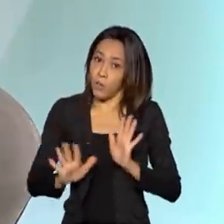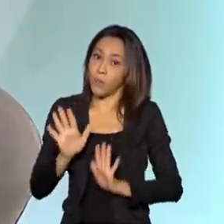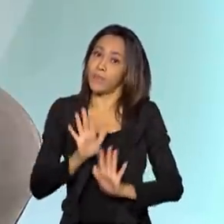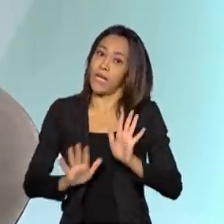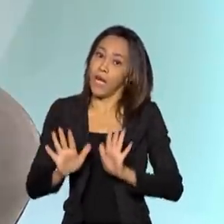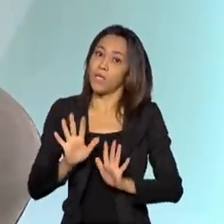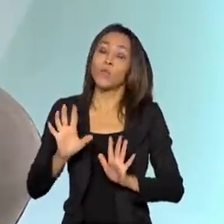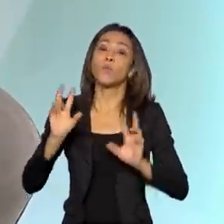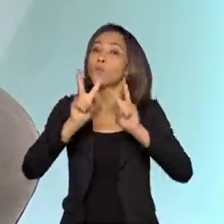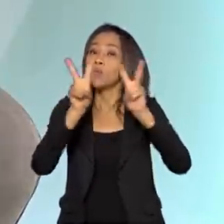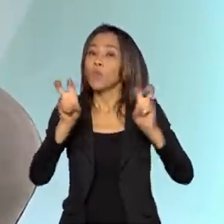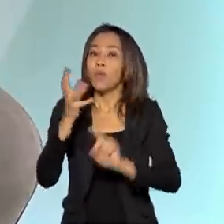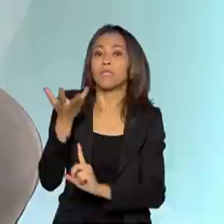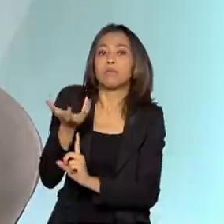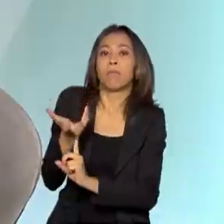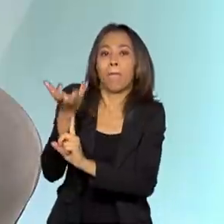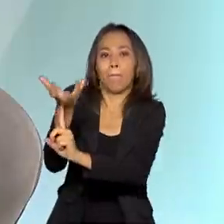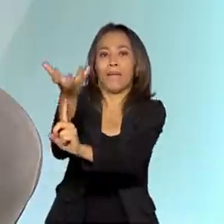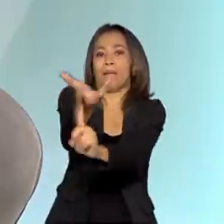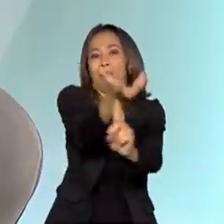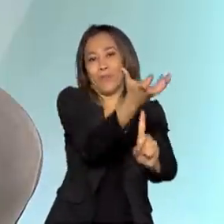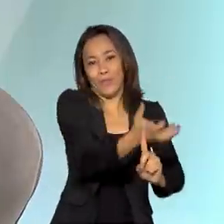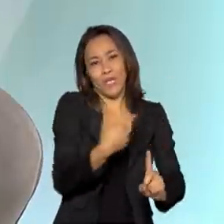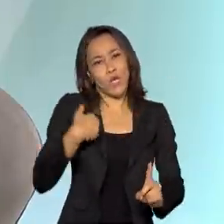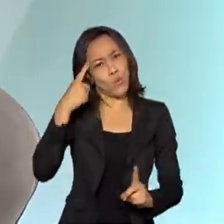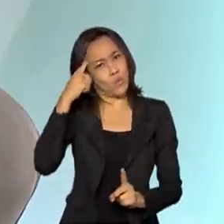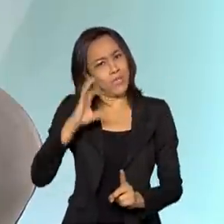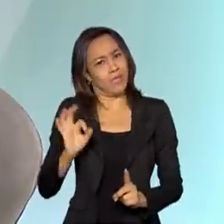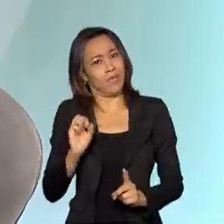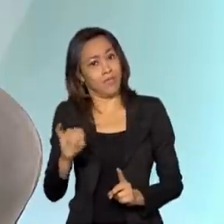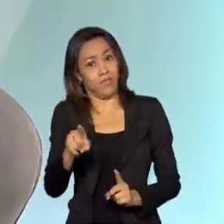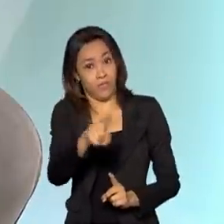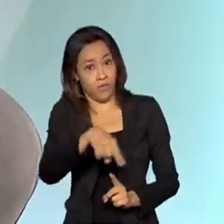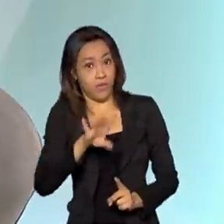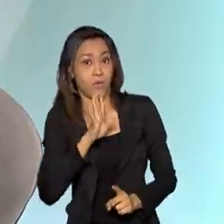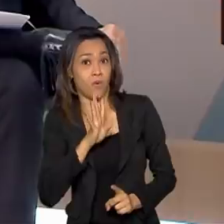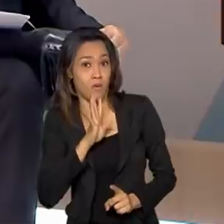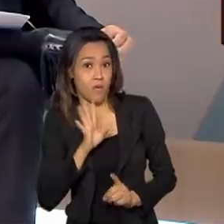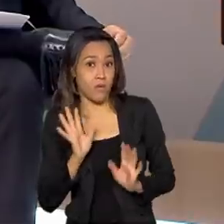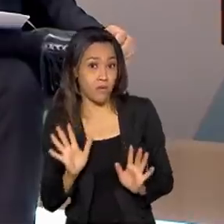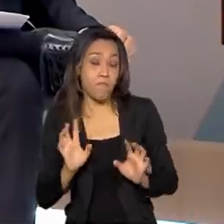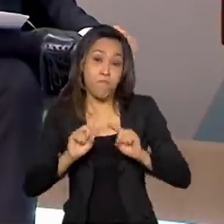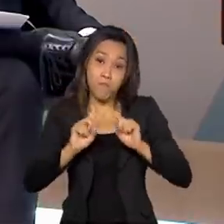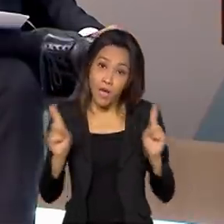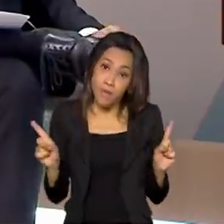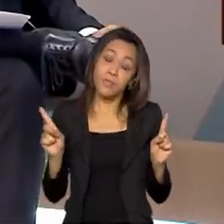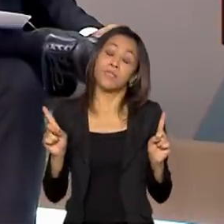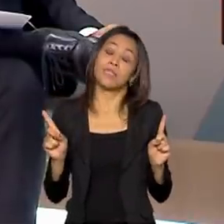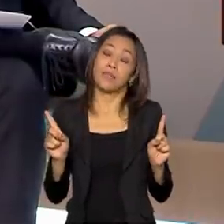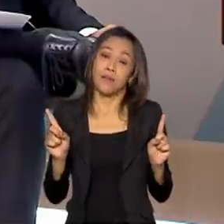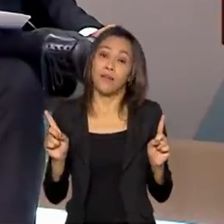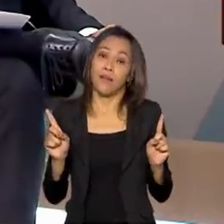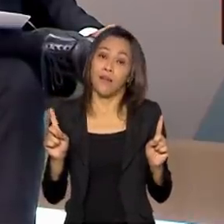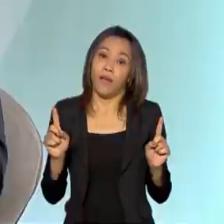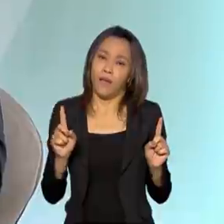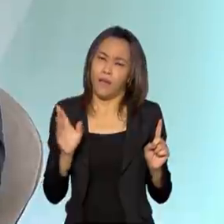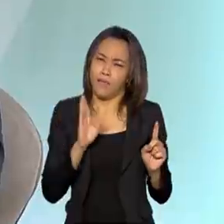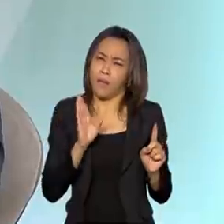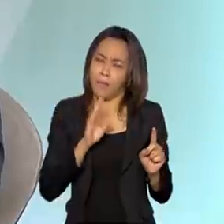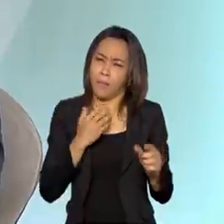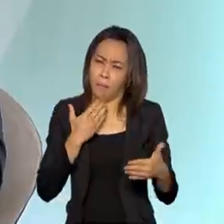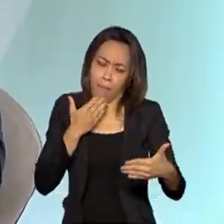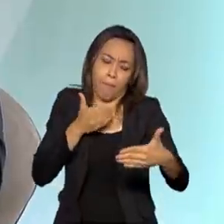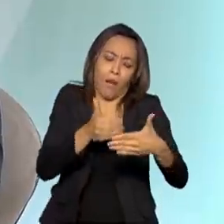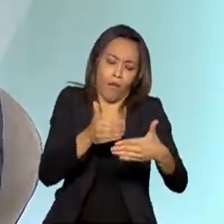a questão das parabólicas. Eu não sei se todos estão cientes disso, mas aqui, muito brevemente,